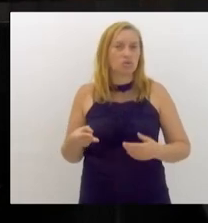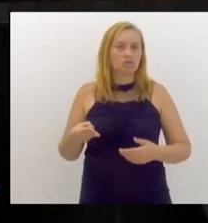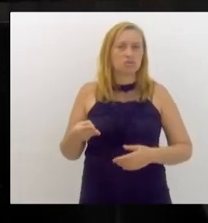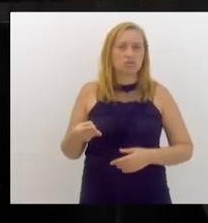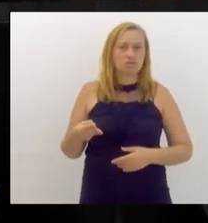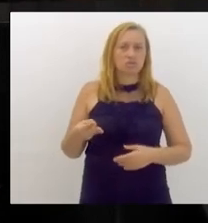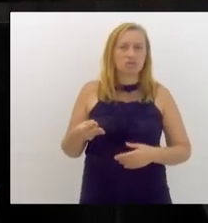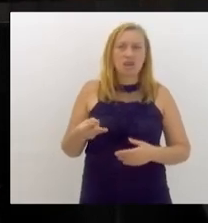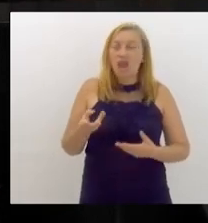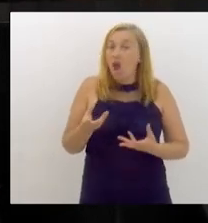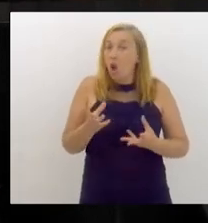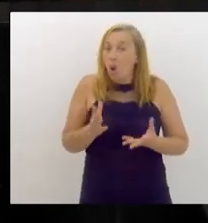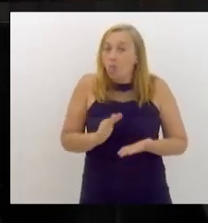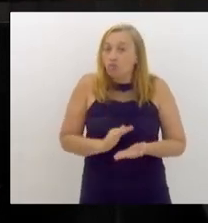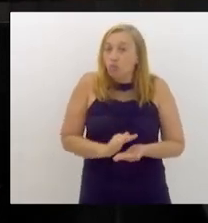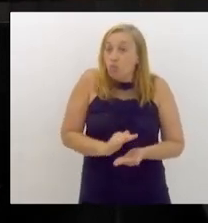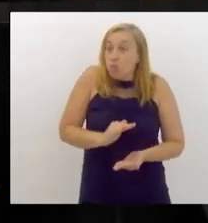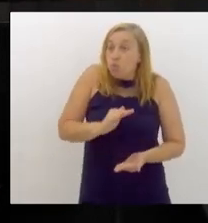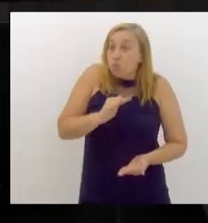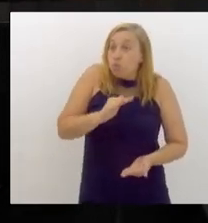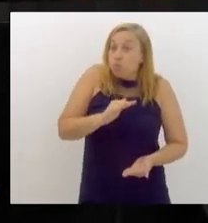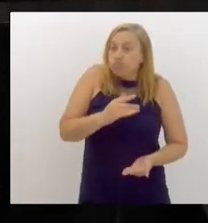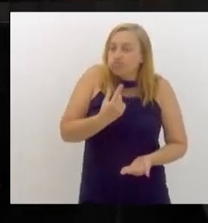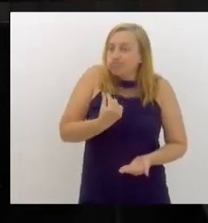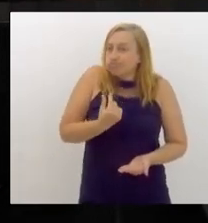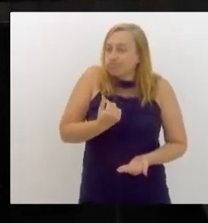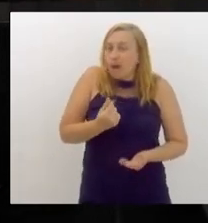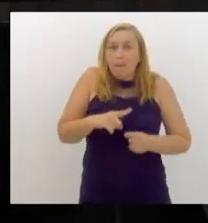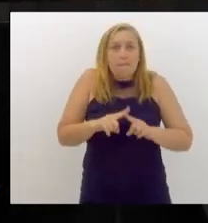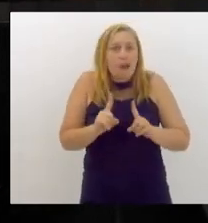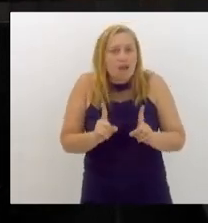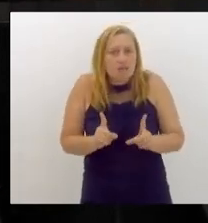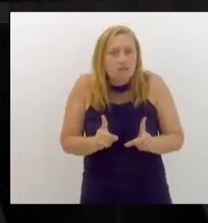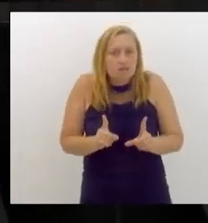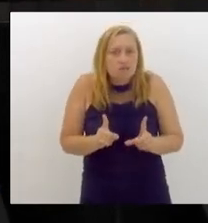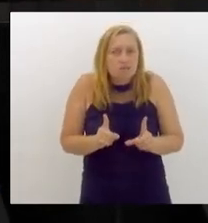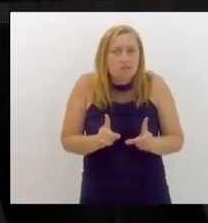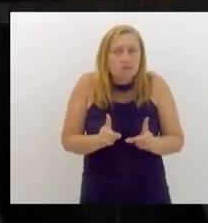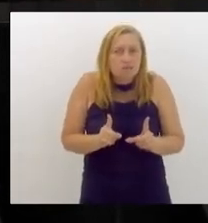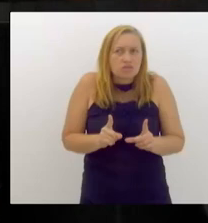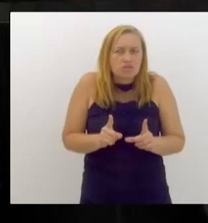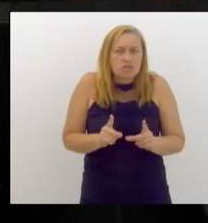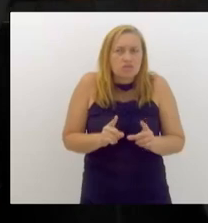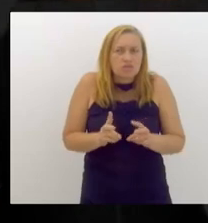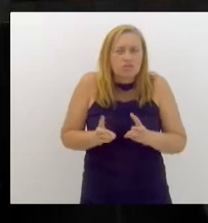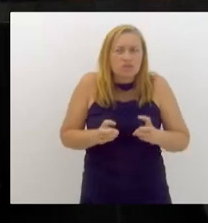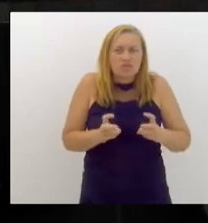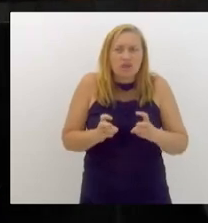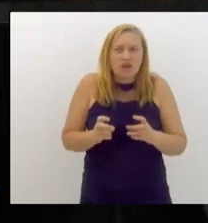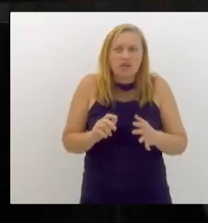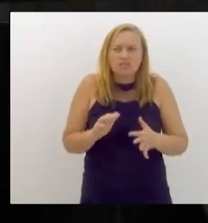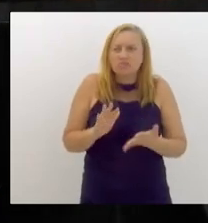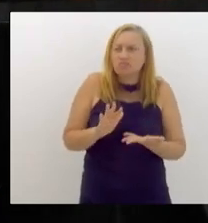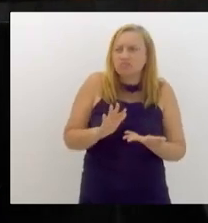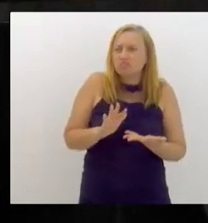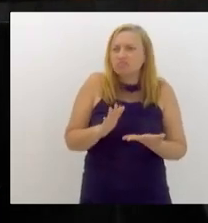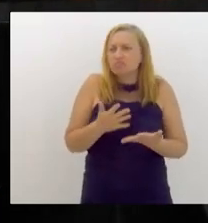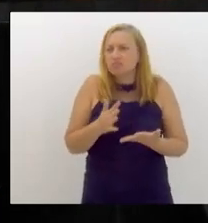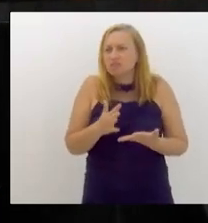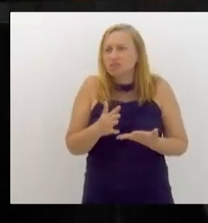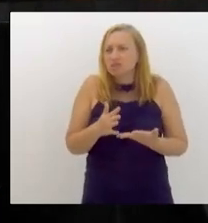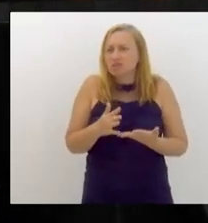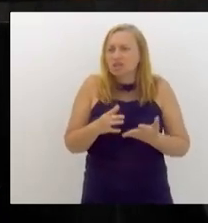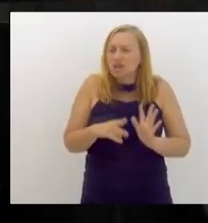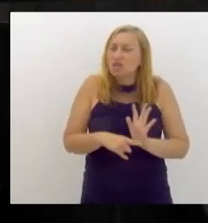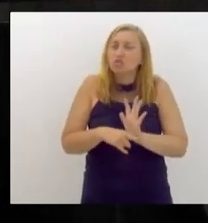É muito dinheiro, mas, ao mesmo tempo, isso ia dar uma mobilidade